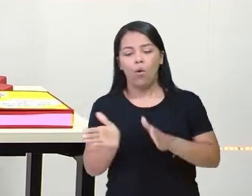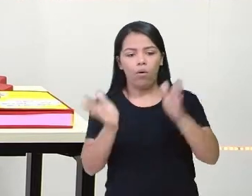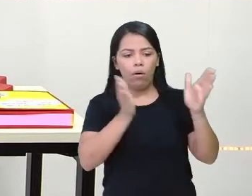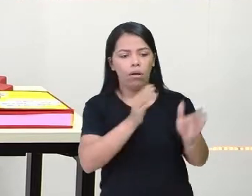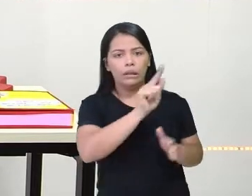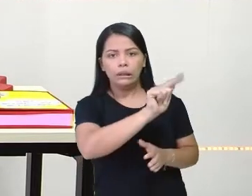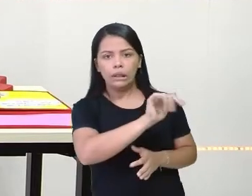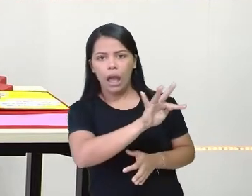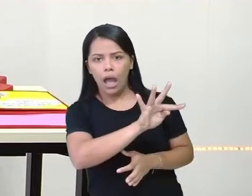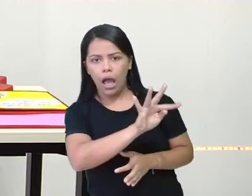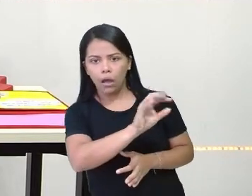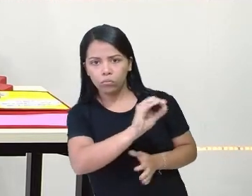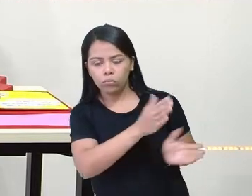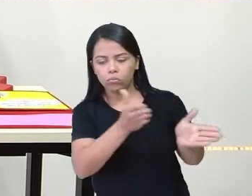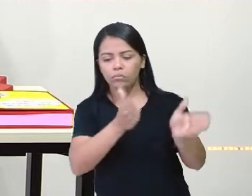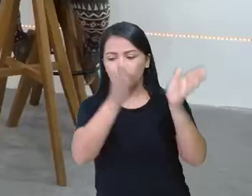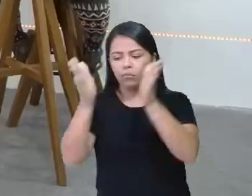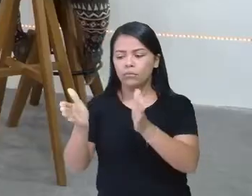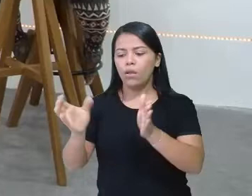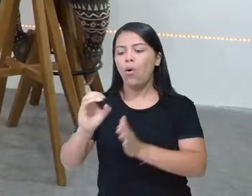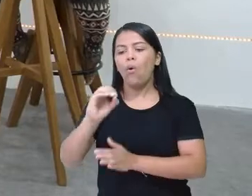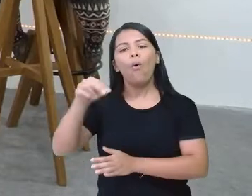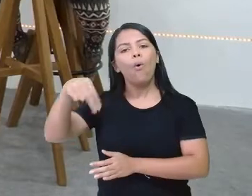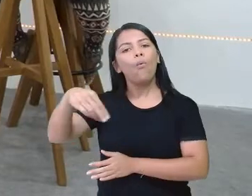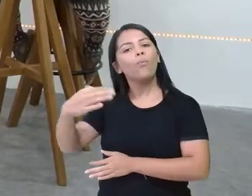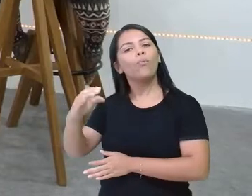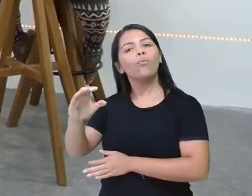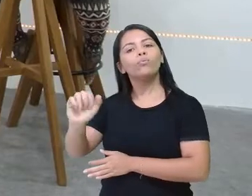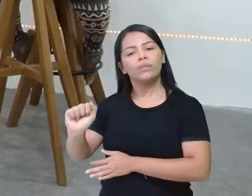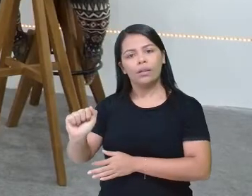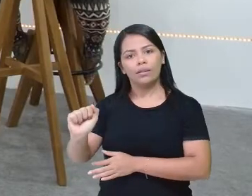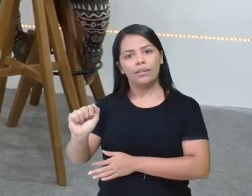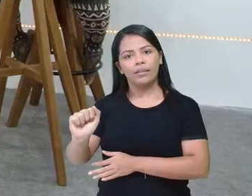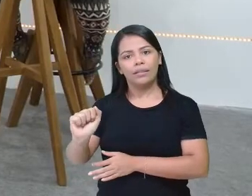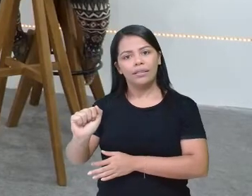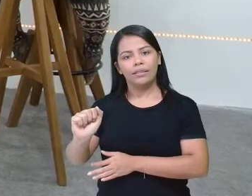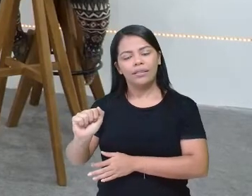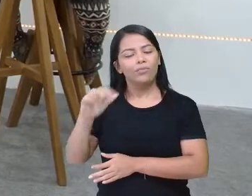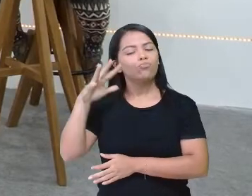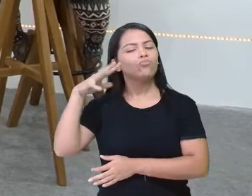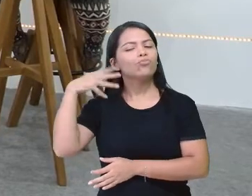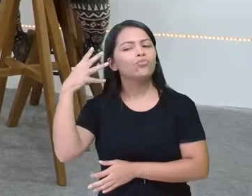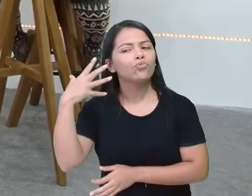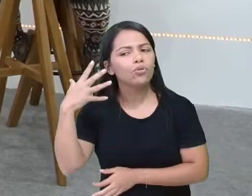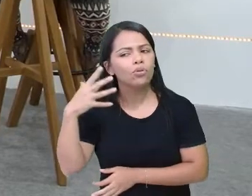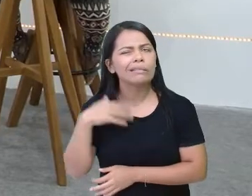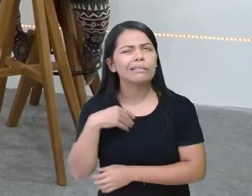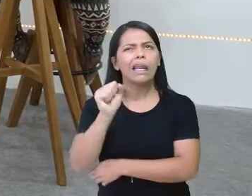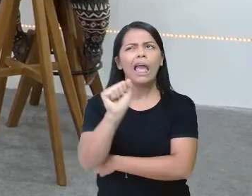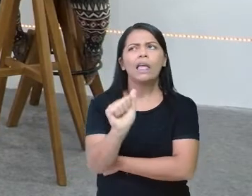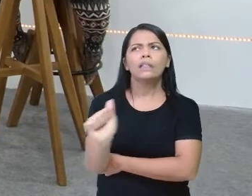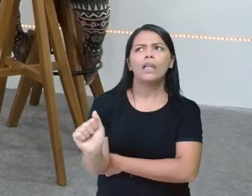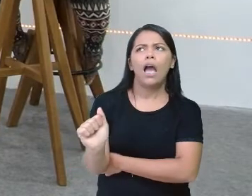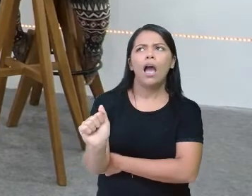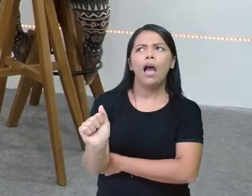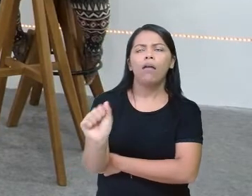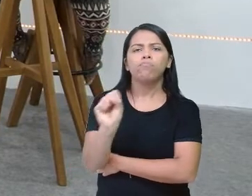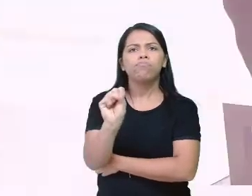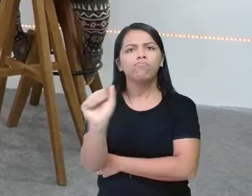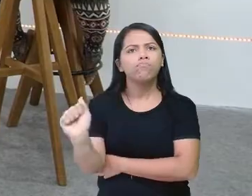E onça aqui. On. Sa. Sa. Será que é? S-A. Onça.